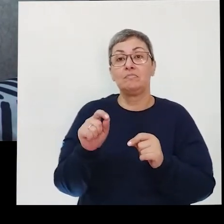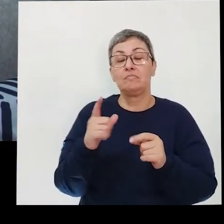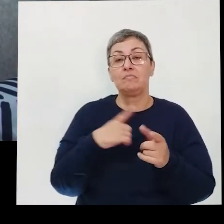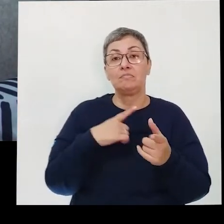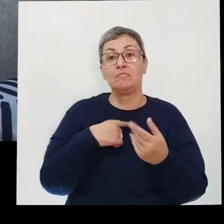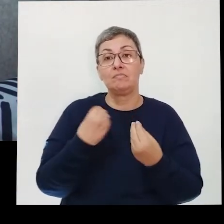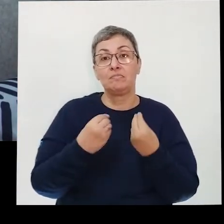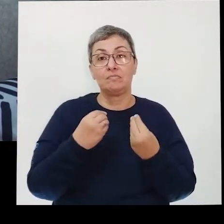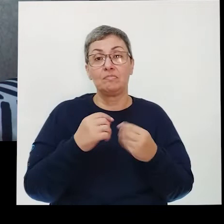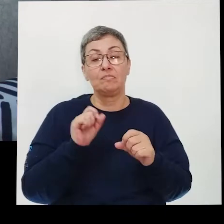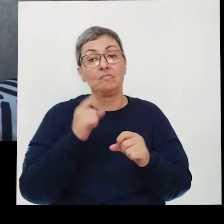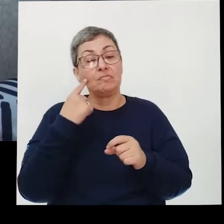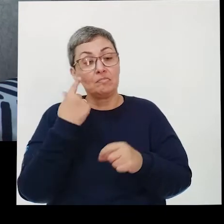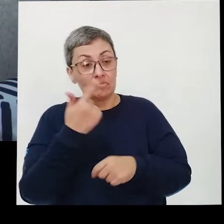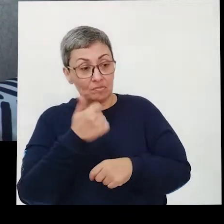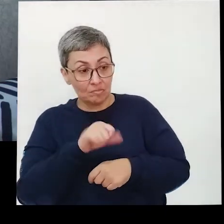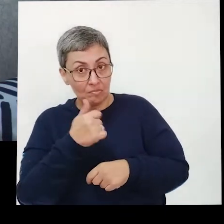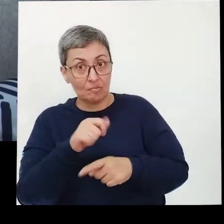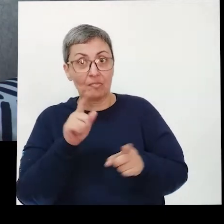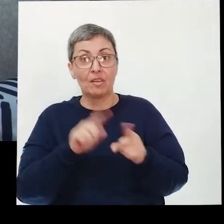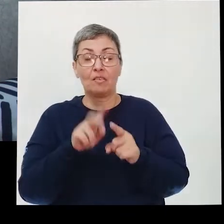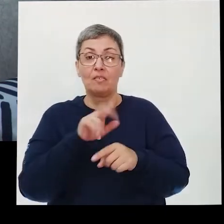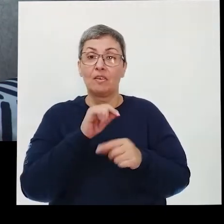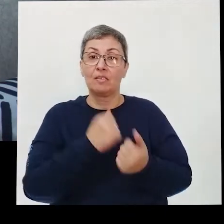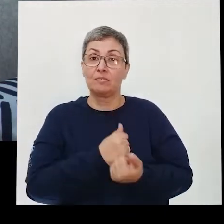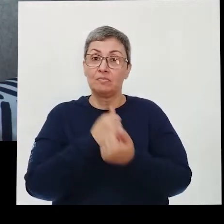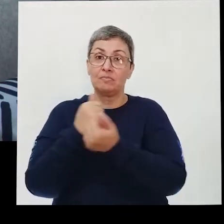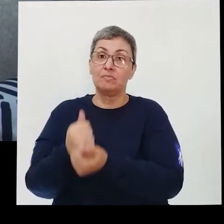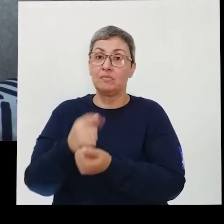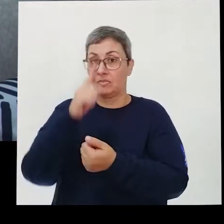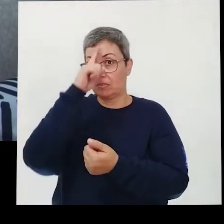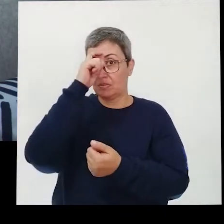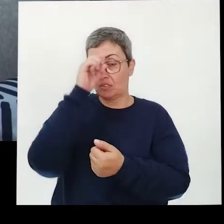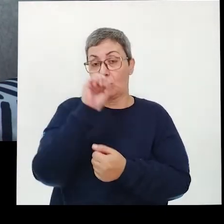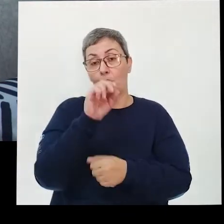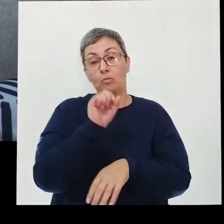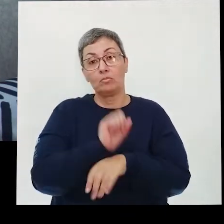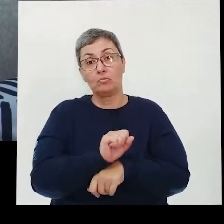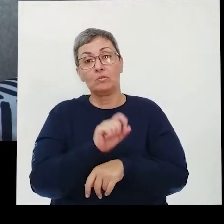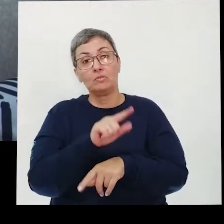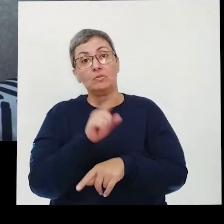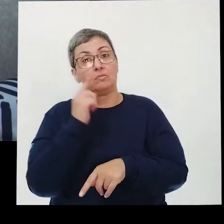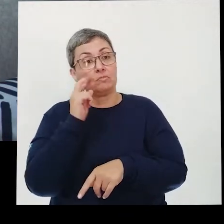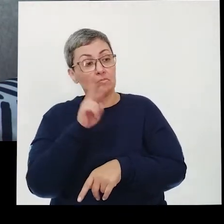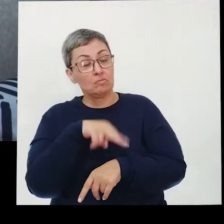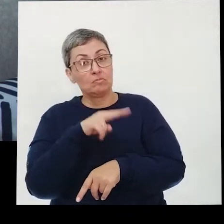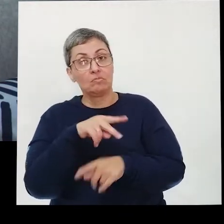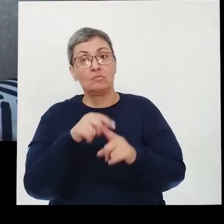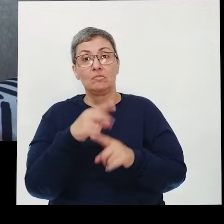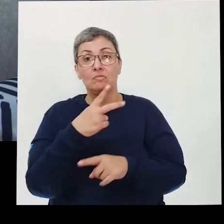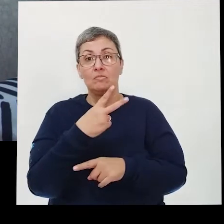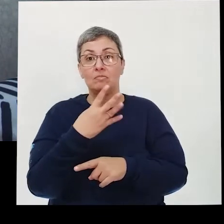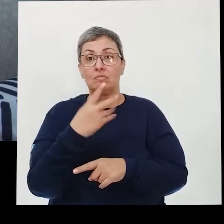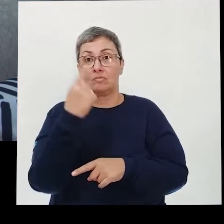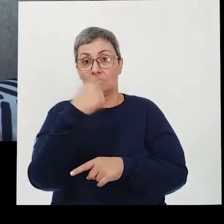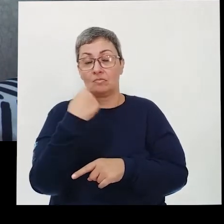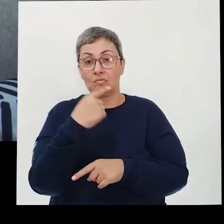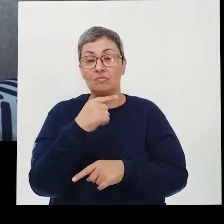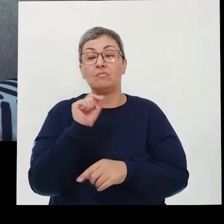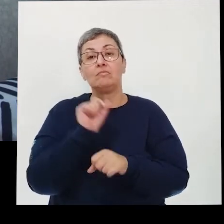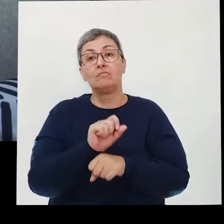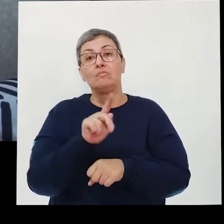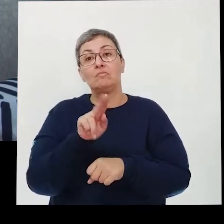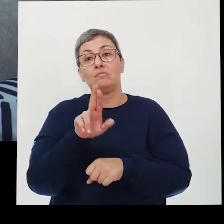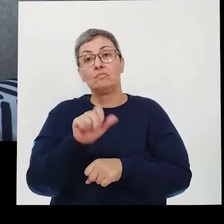eles param para ver se vai precisar encaminhar para o hospital ou se pode ficar em observação também 24 horas na